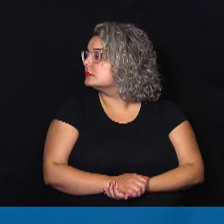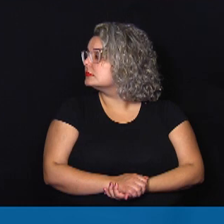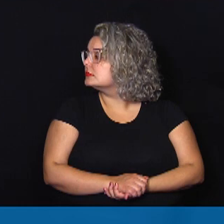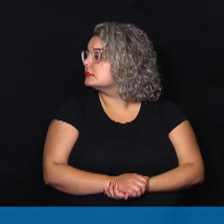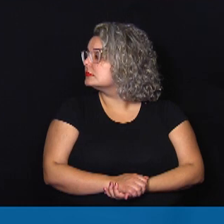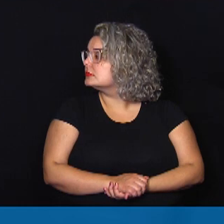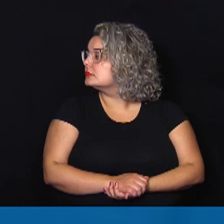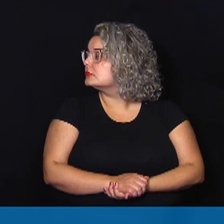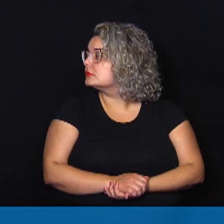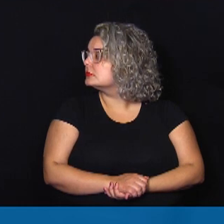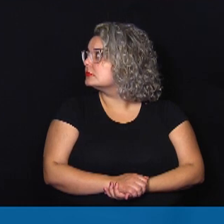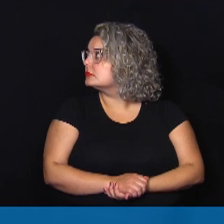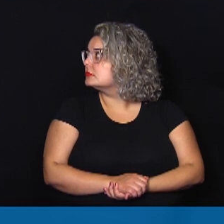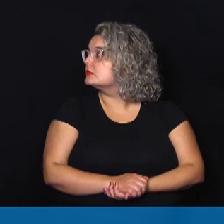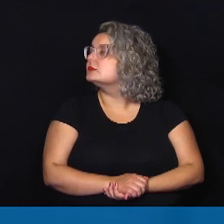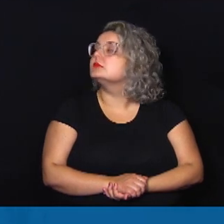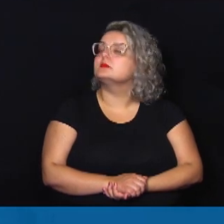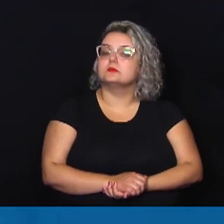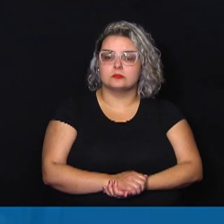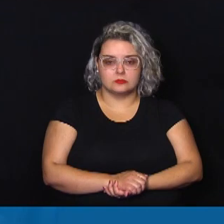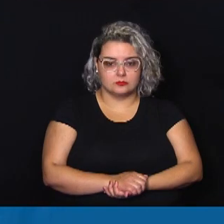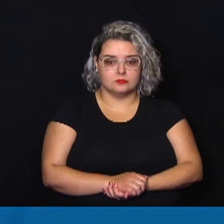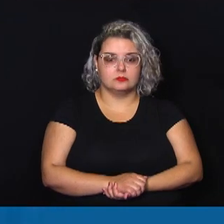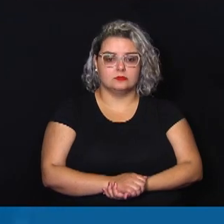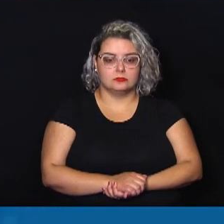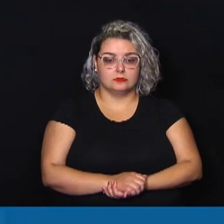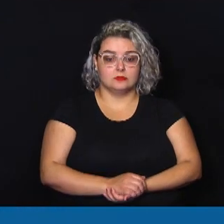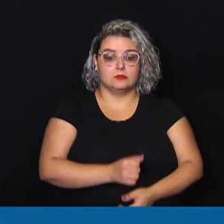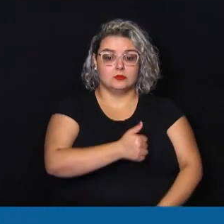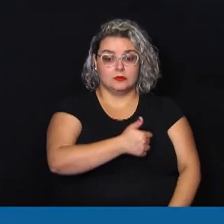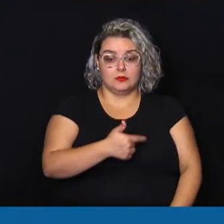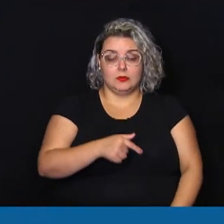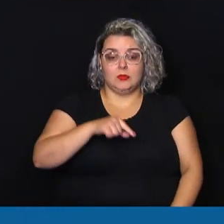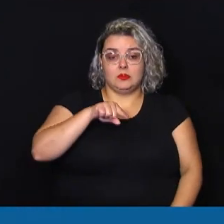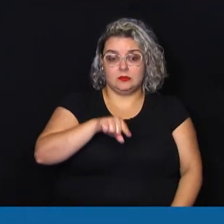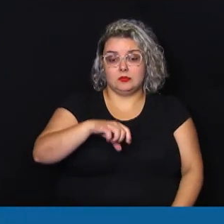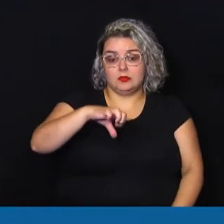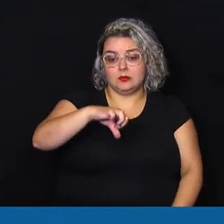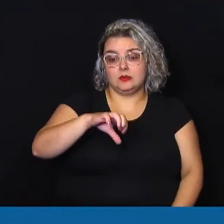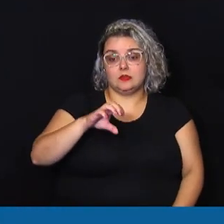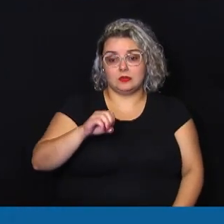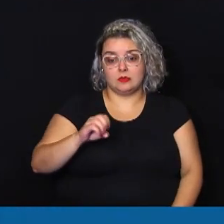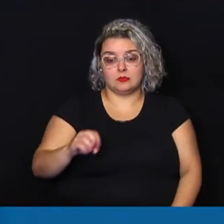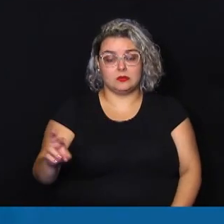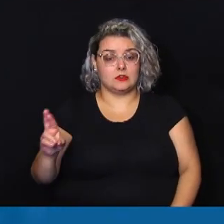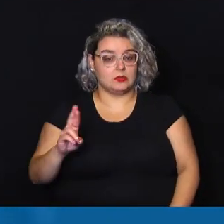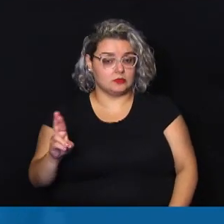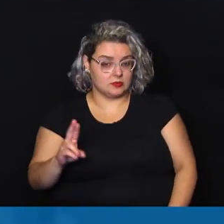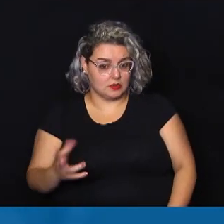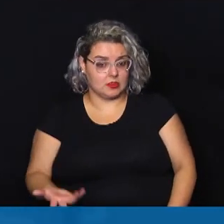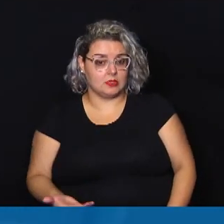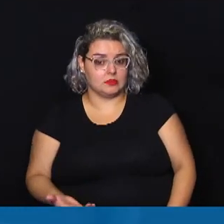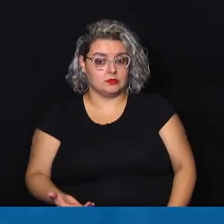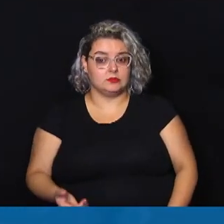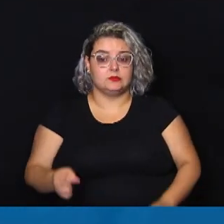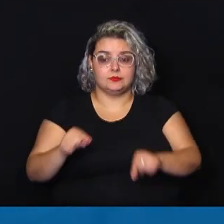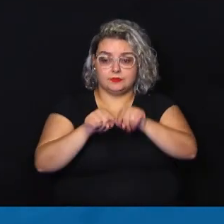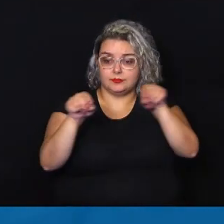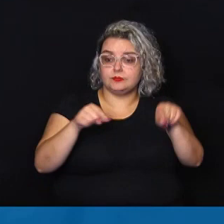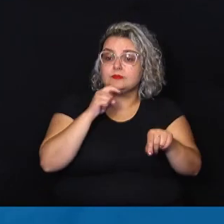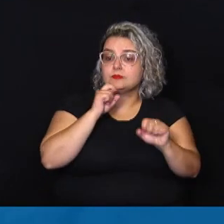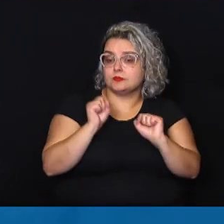DIC 6 e São Quirino. R 12 mil e 900 reais para investimento em climatização no Centro de